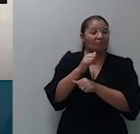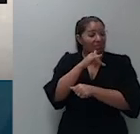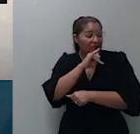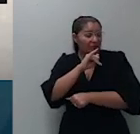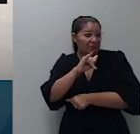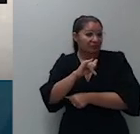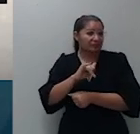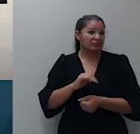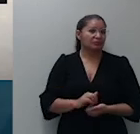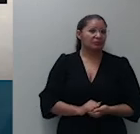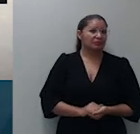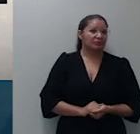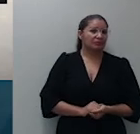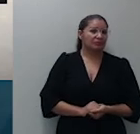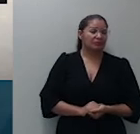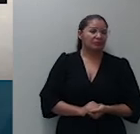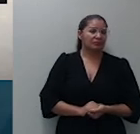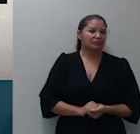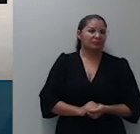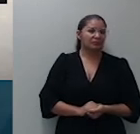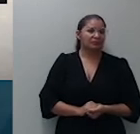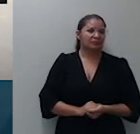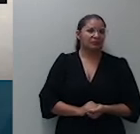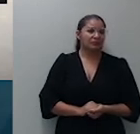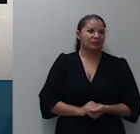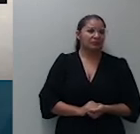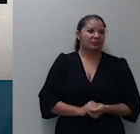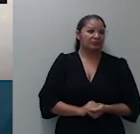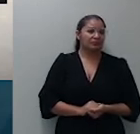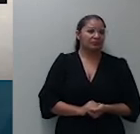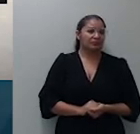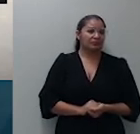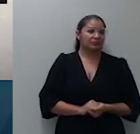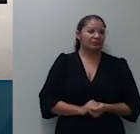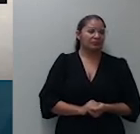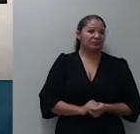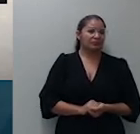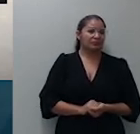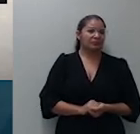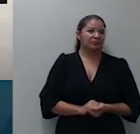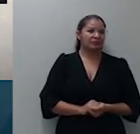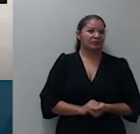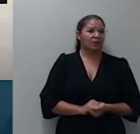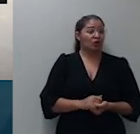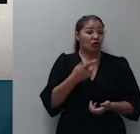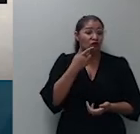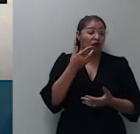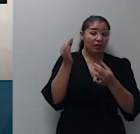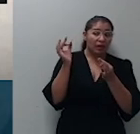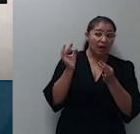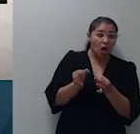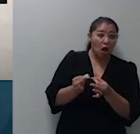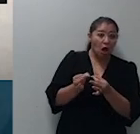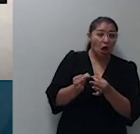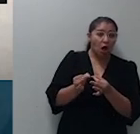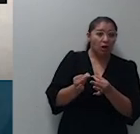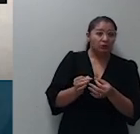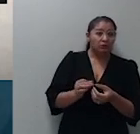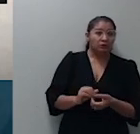viabilizasse melhor a apuração do fato agora em julgamento eu não me oponho não